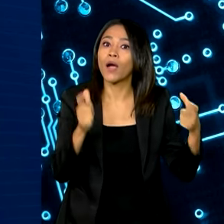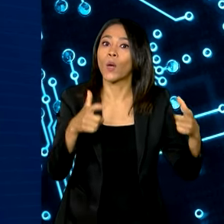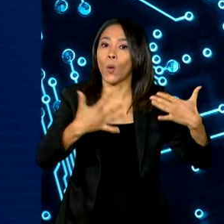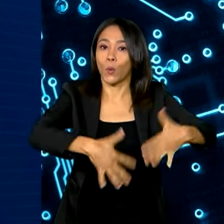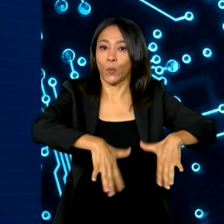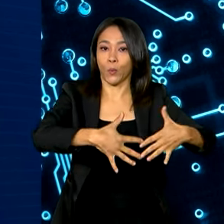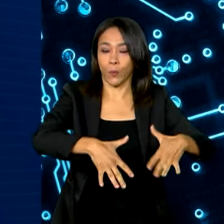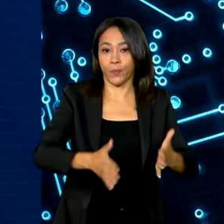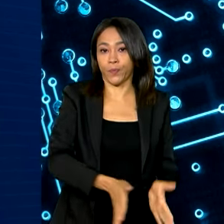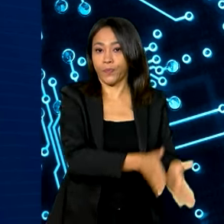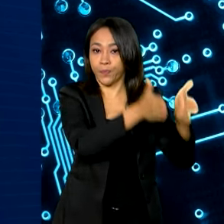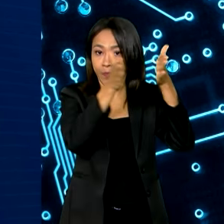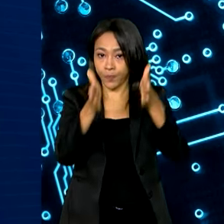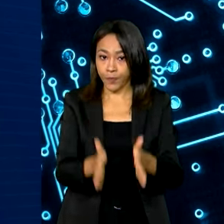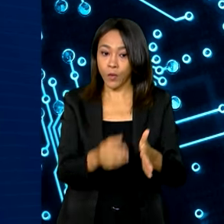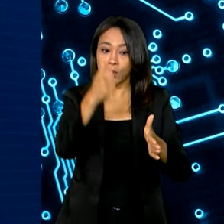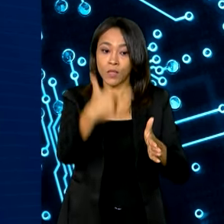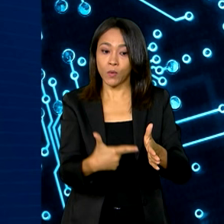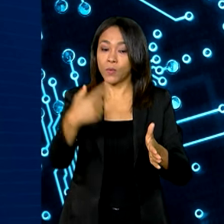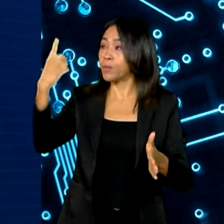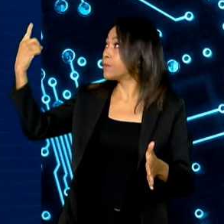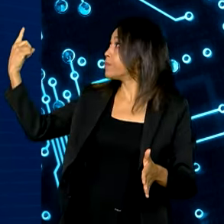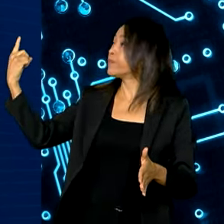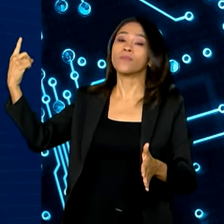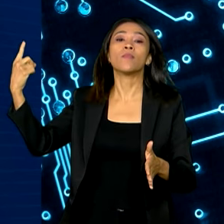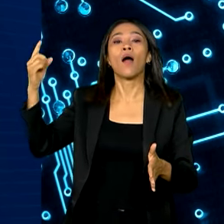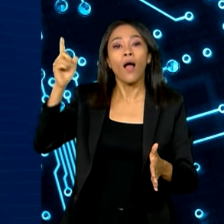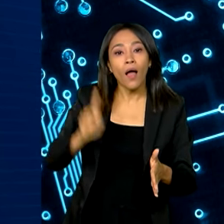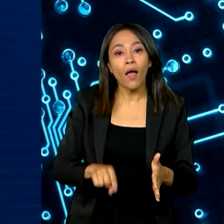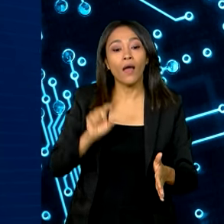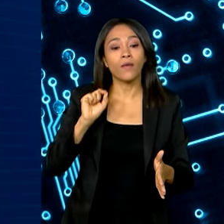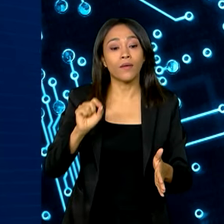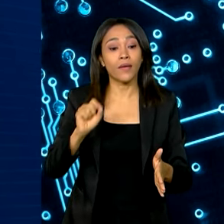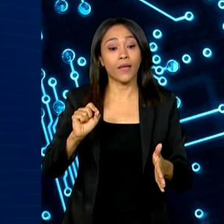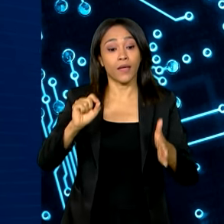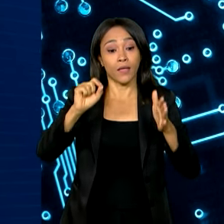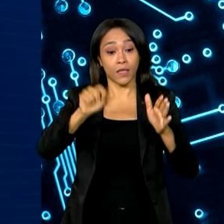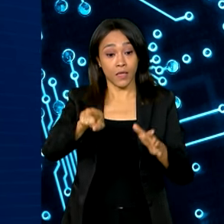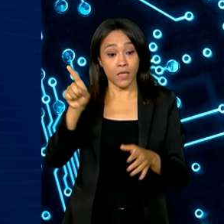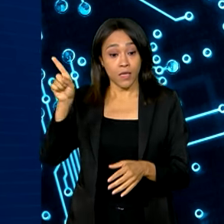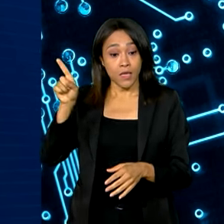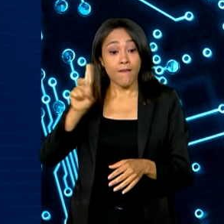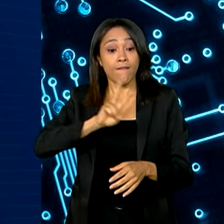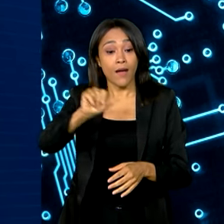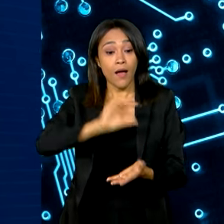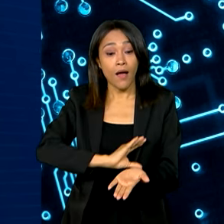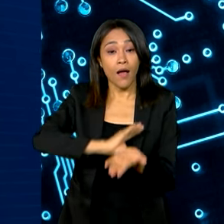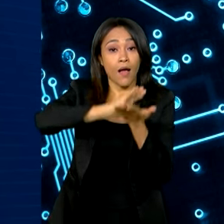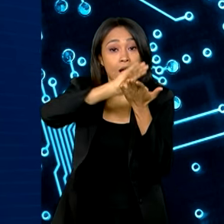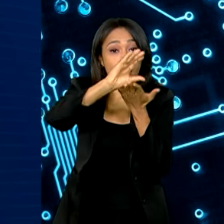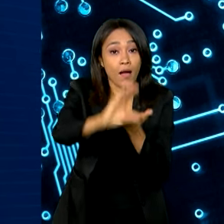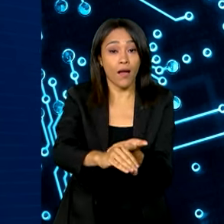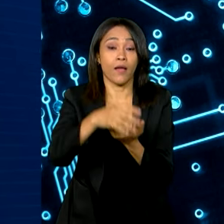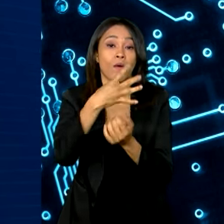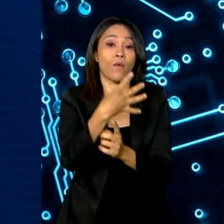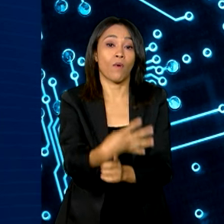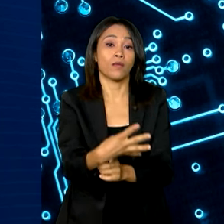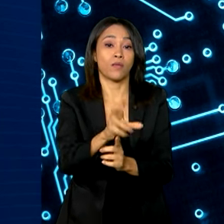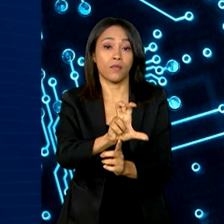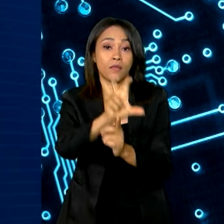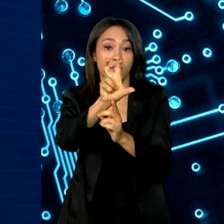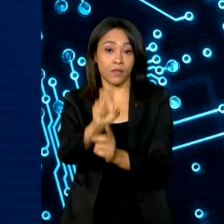programa. Segundo o edital é o lançamento da chamada universal, que vai investir 450